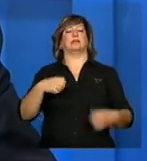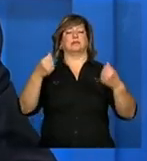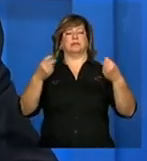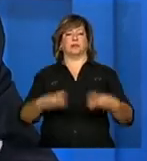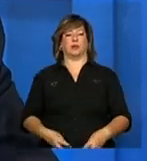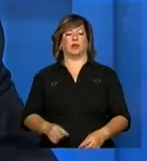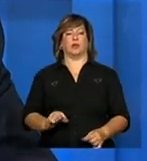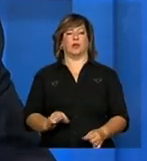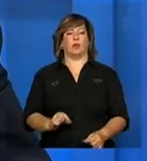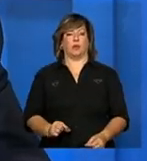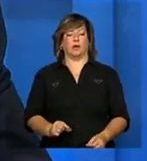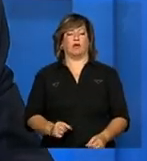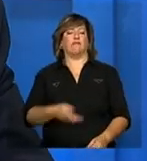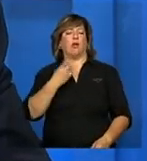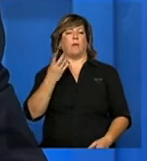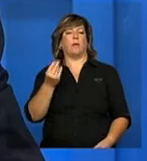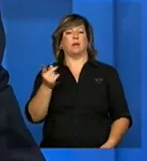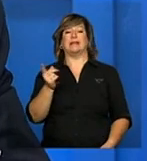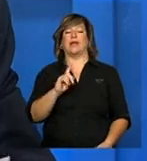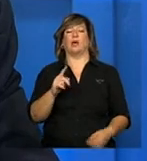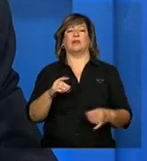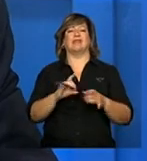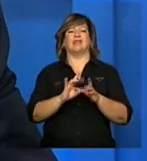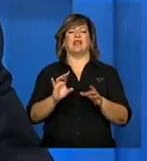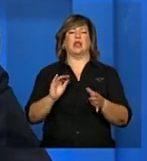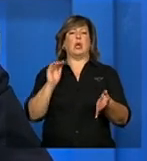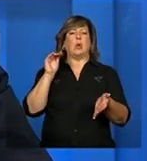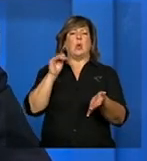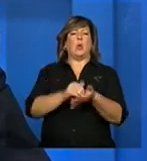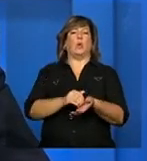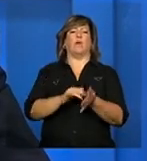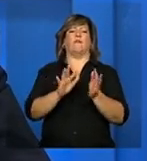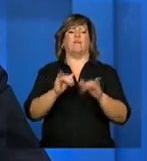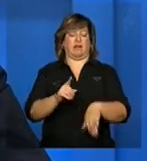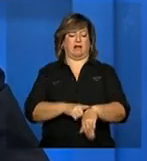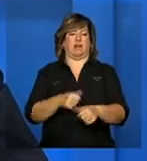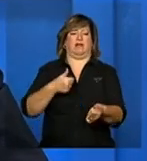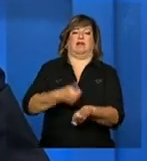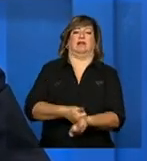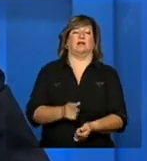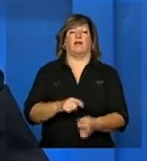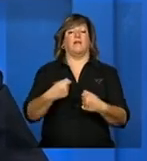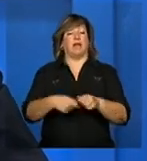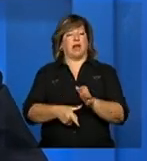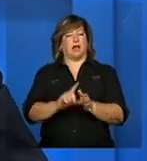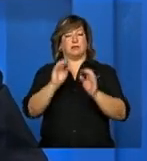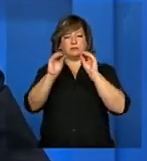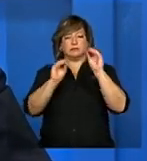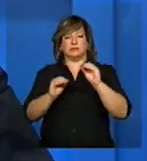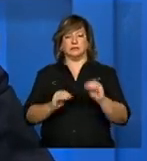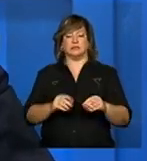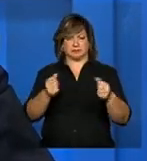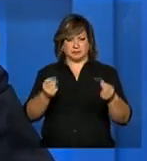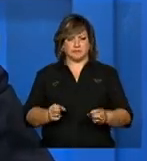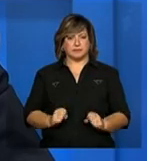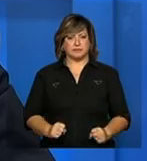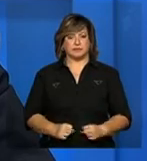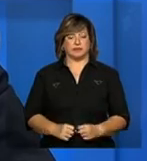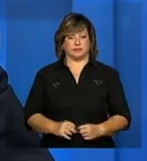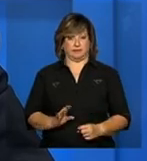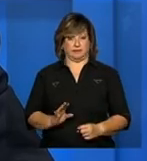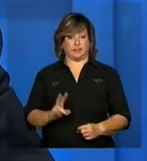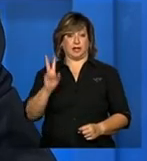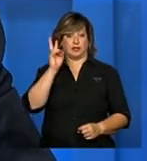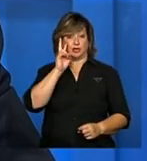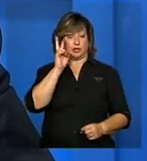não deixar para a última hora para poder fazer um bom preenchimento, né? Você queria reforçar alguma coisa? Reforçando a